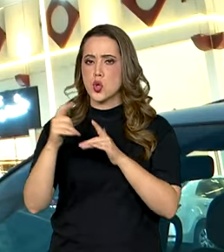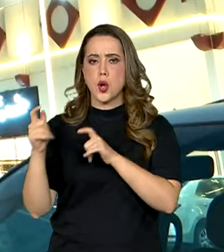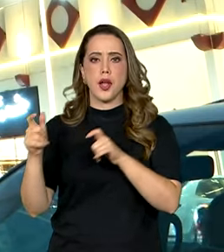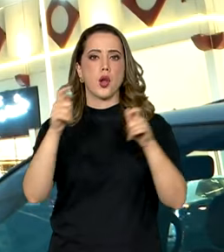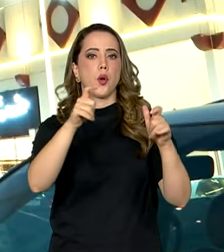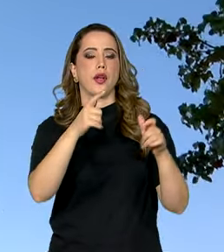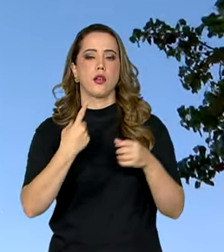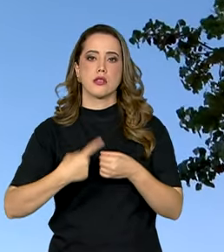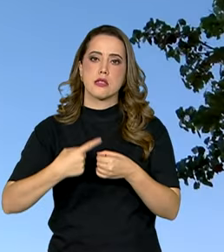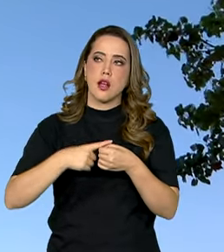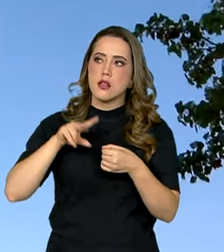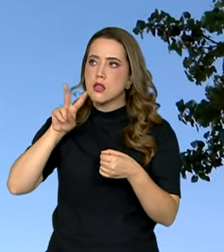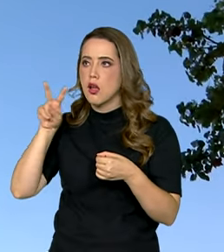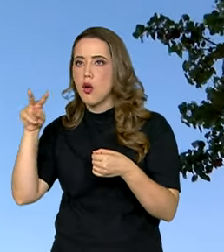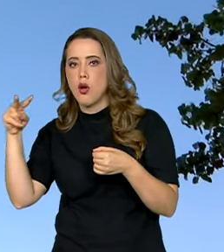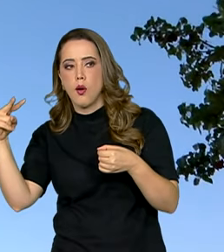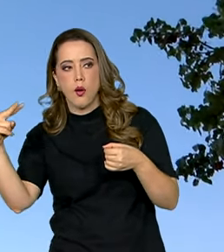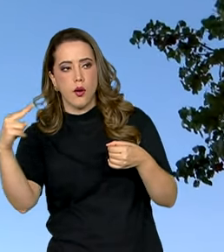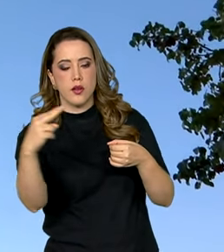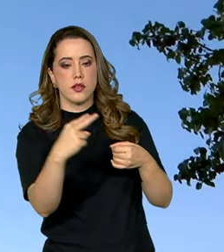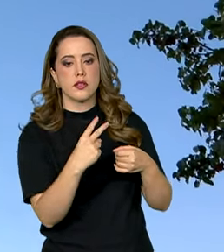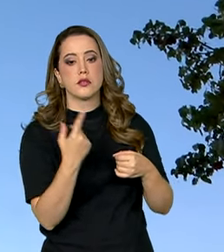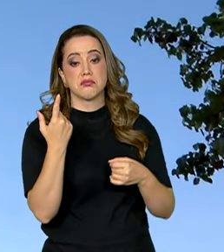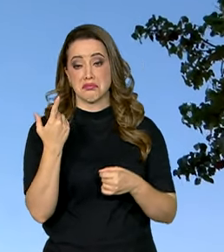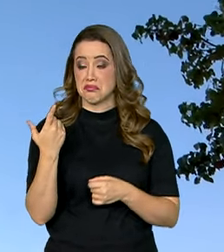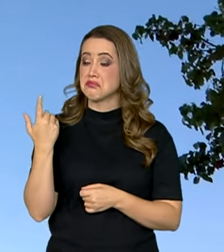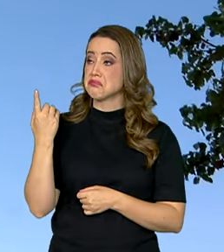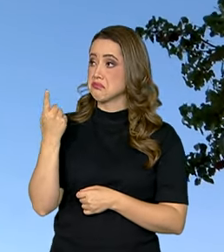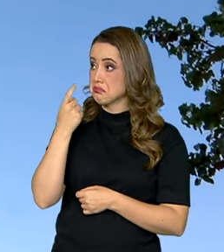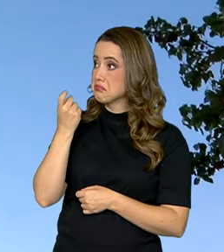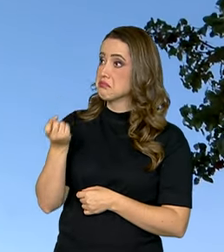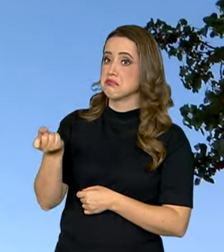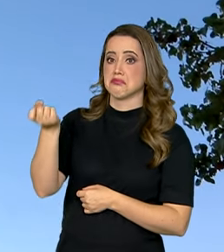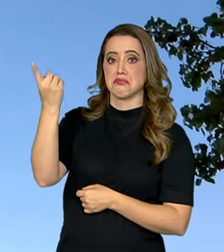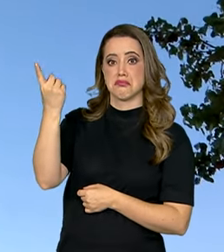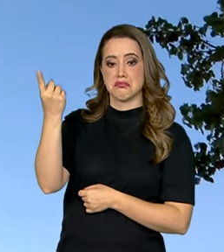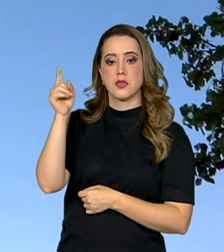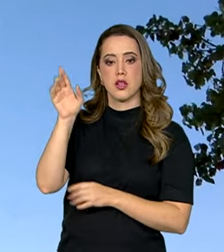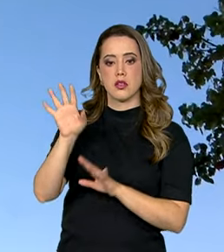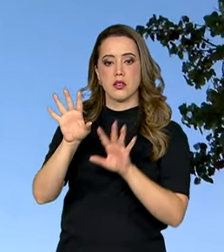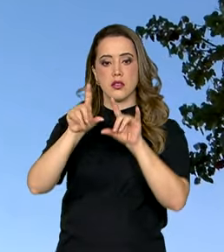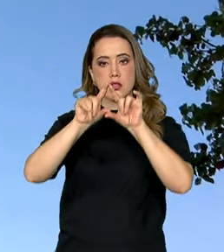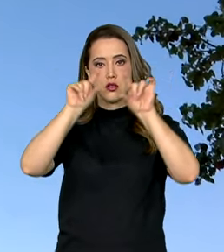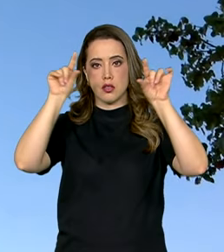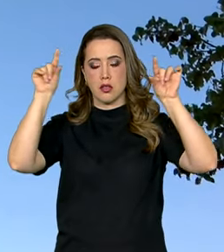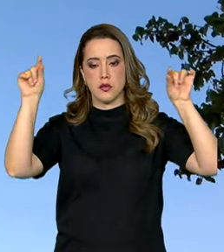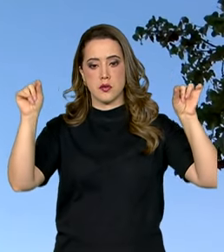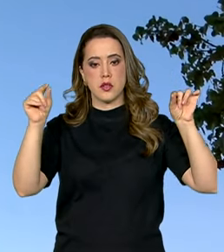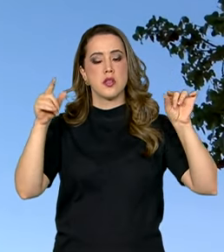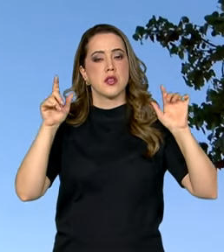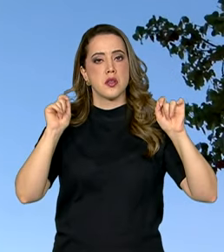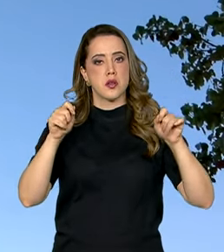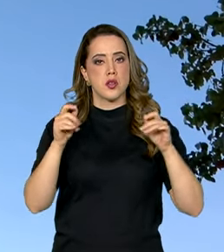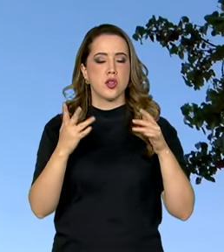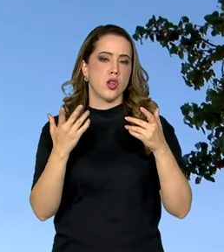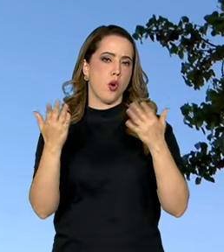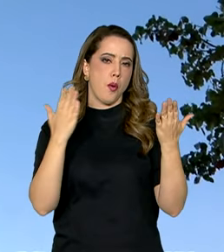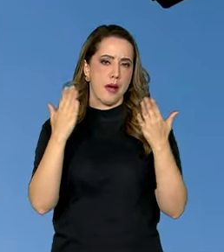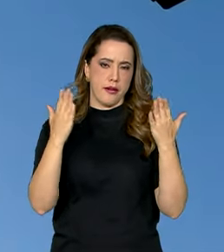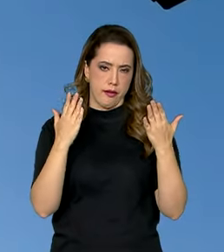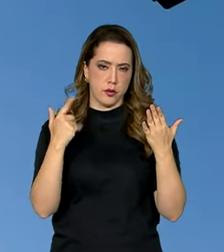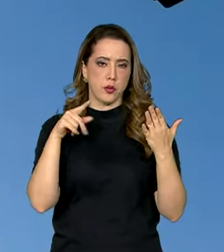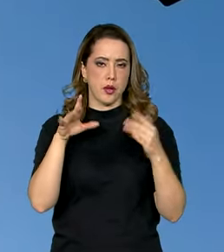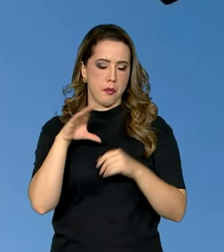ponto da cidade. Com um formato bastante peculiar, o prédio tem no topo o Sky Bridge, em português, uma ponte